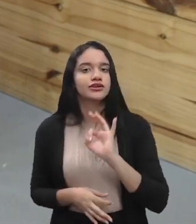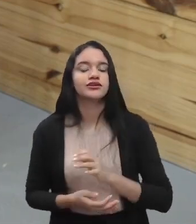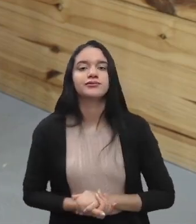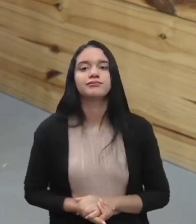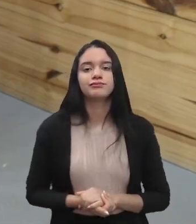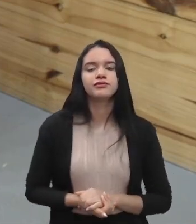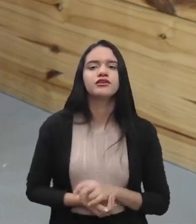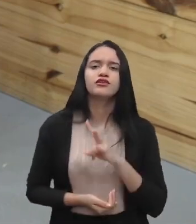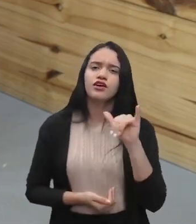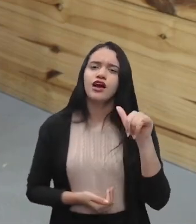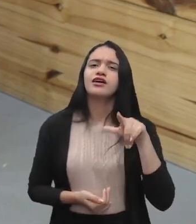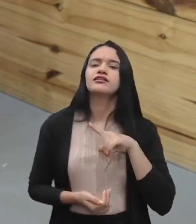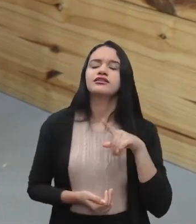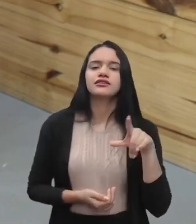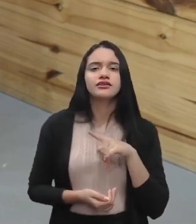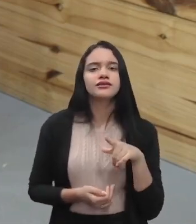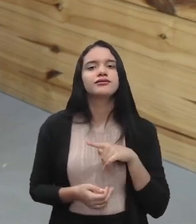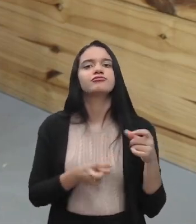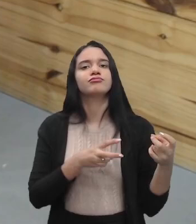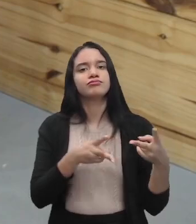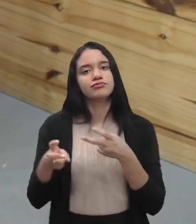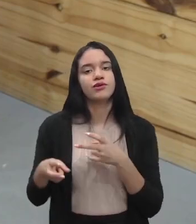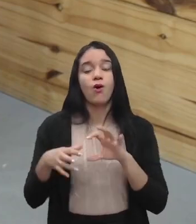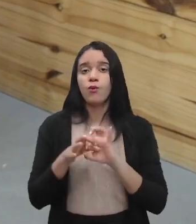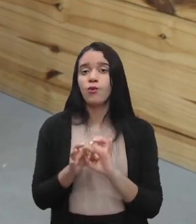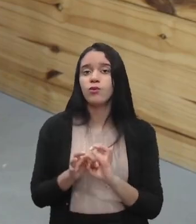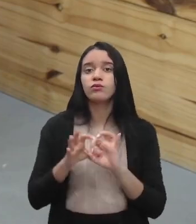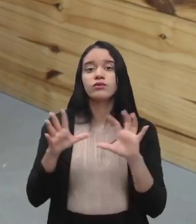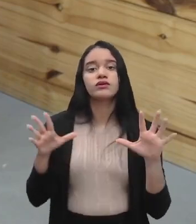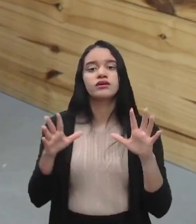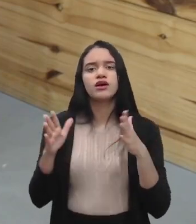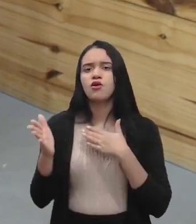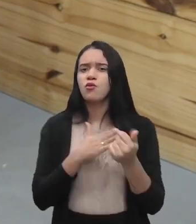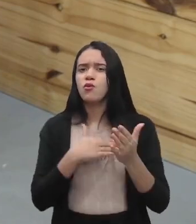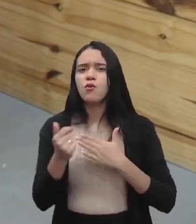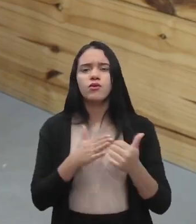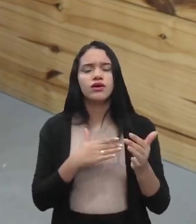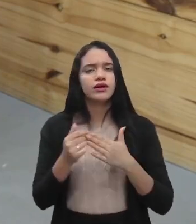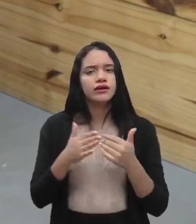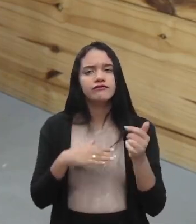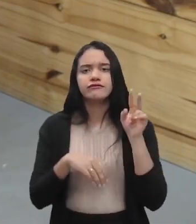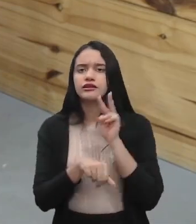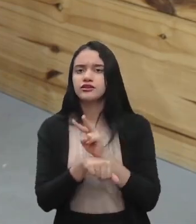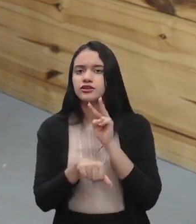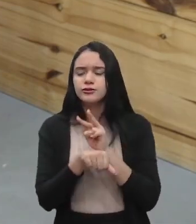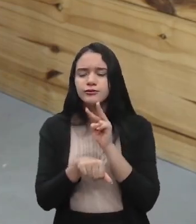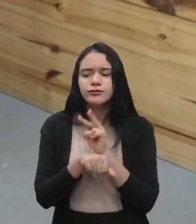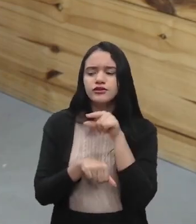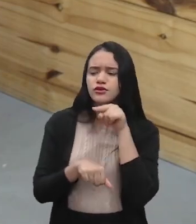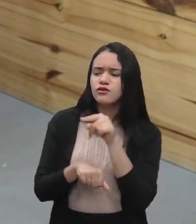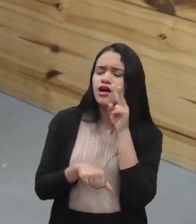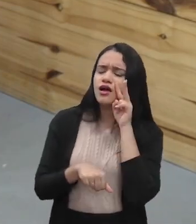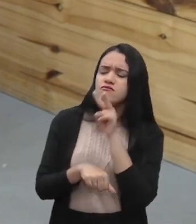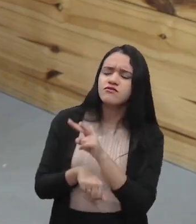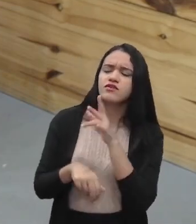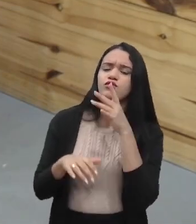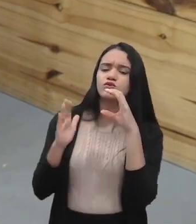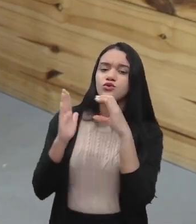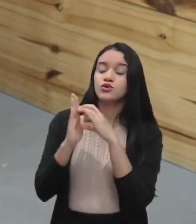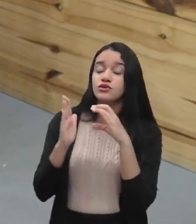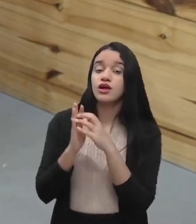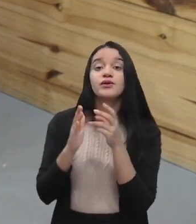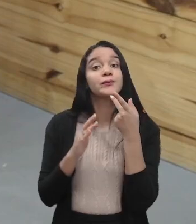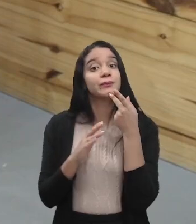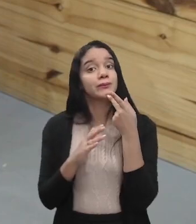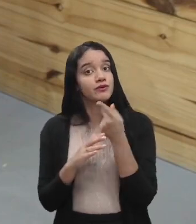Vai ter identificação dessa autorização, qualquer fiscalização que chegar, vai olhar para o funcionário, por isso que eu